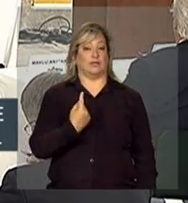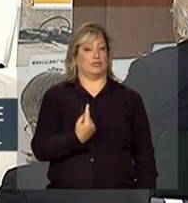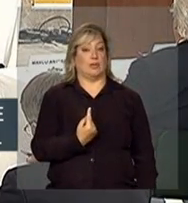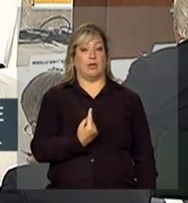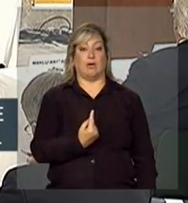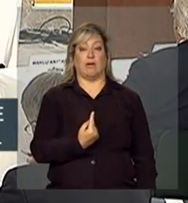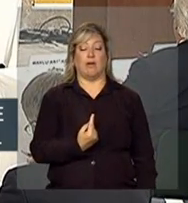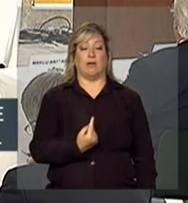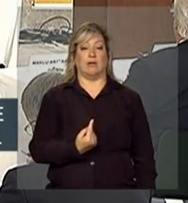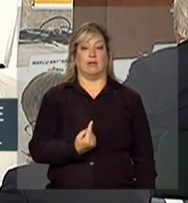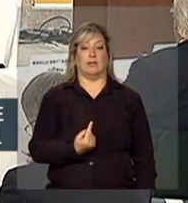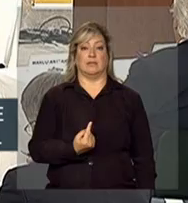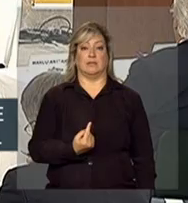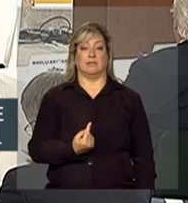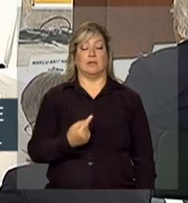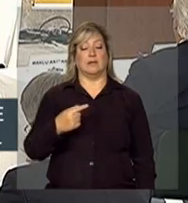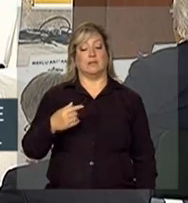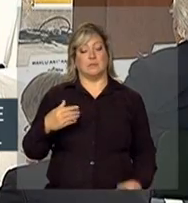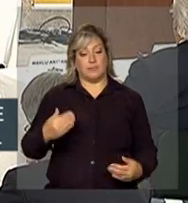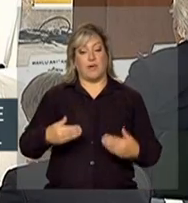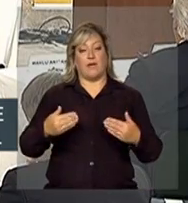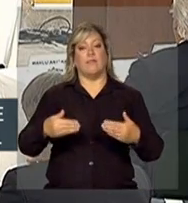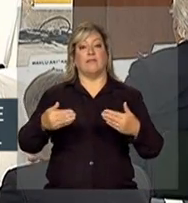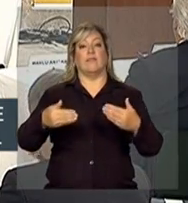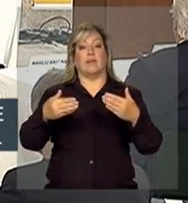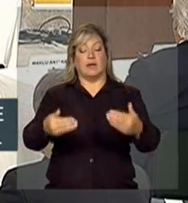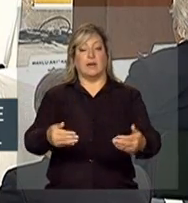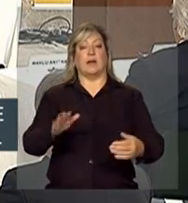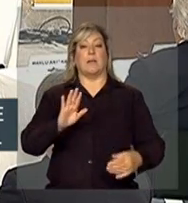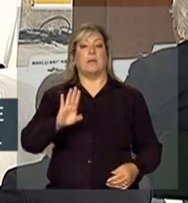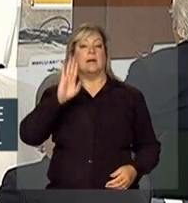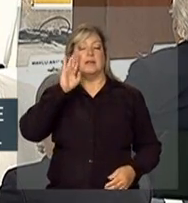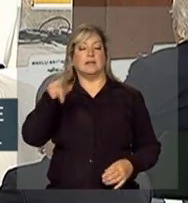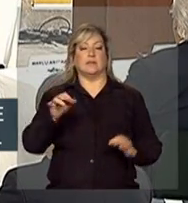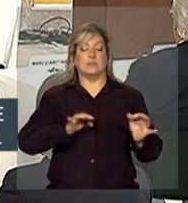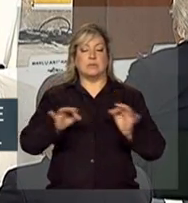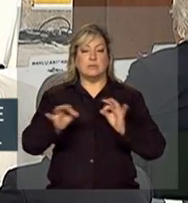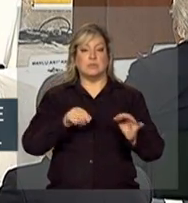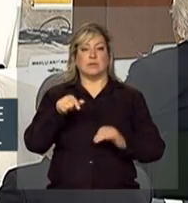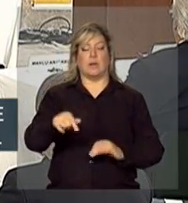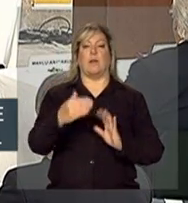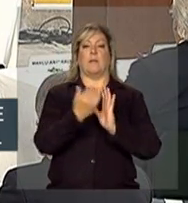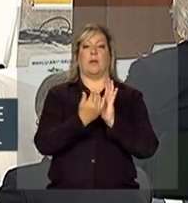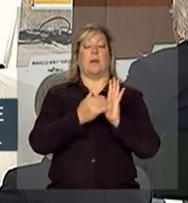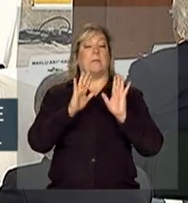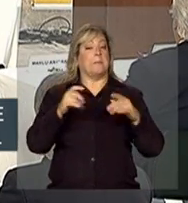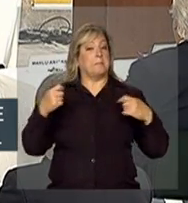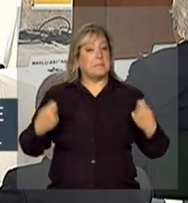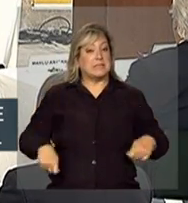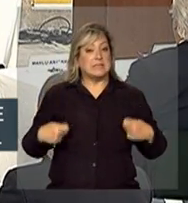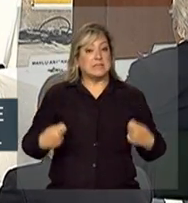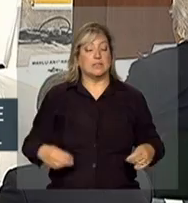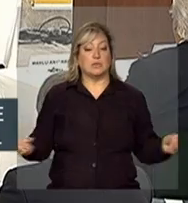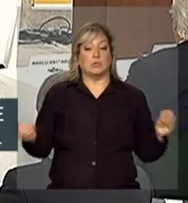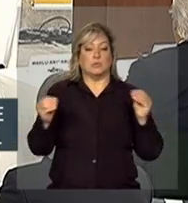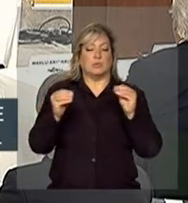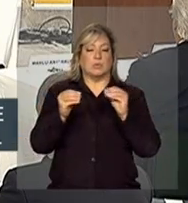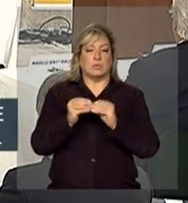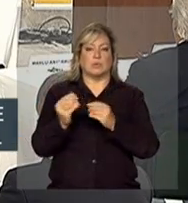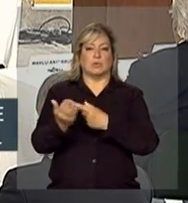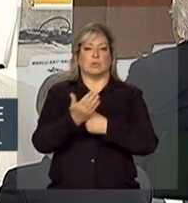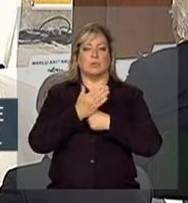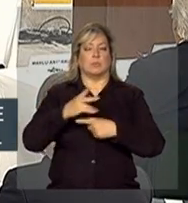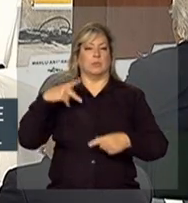anda, e anda exatamente na formulação do programa, mas precisa da sustentação